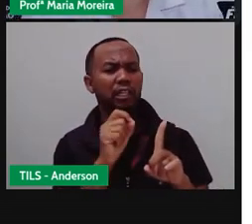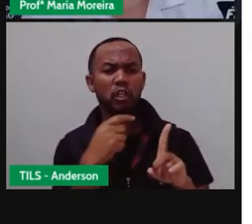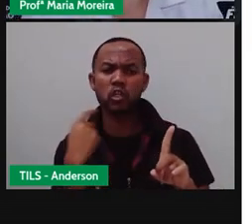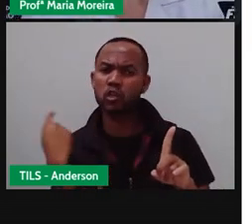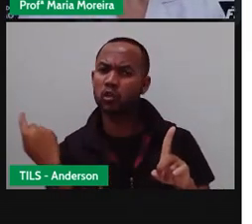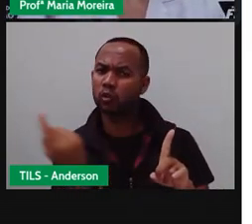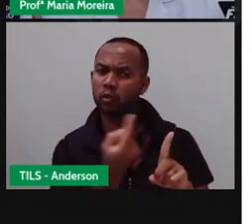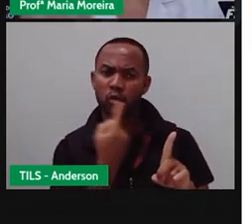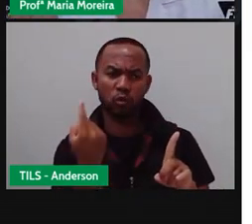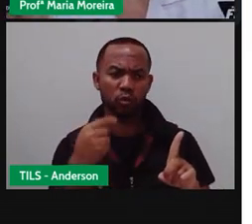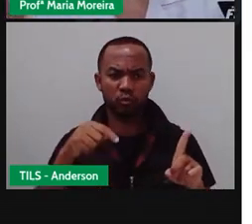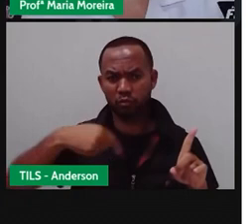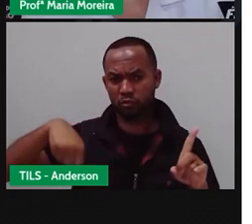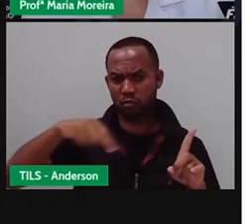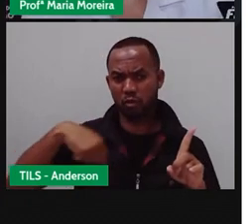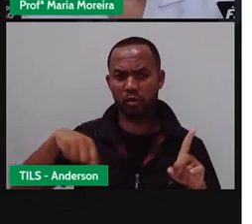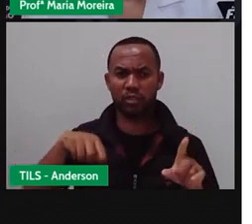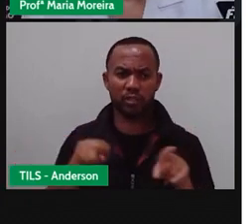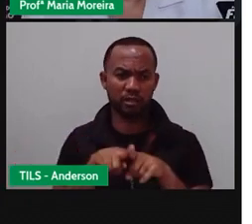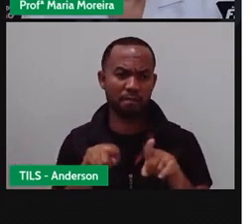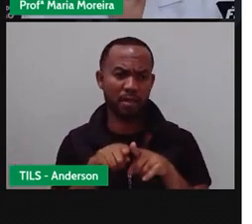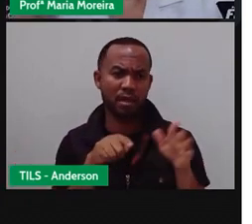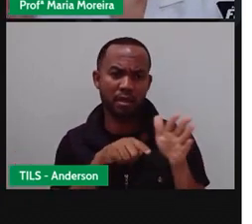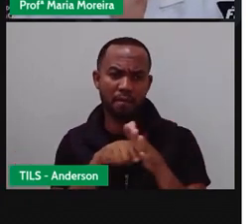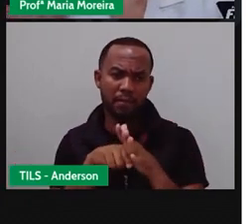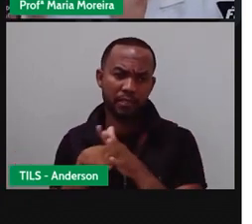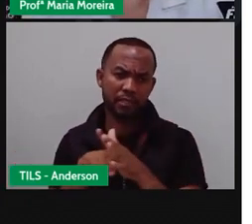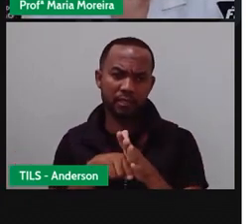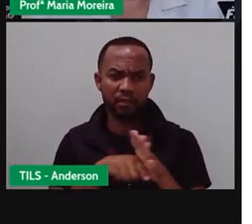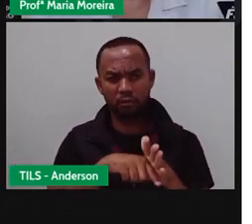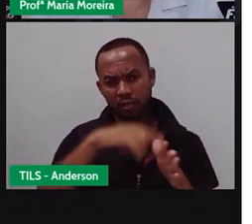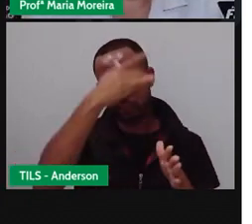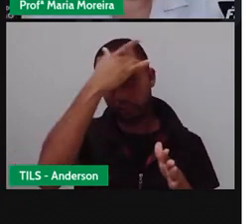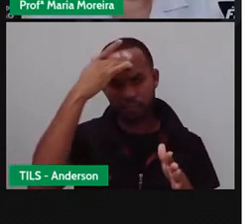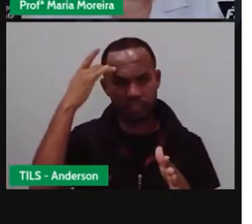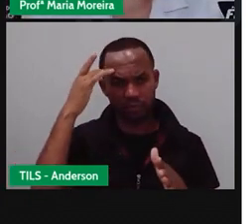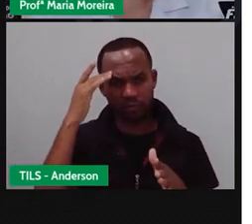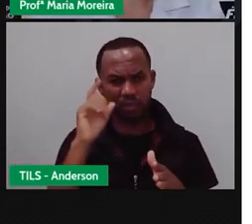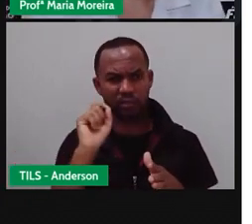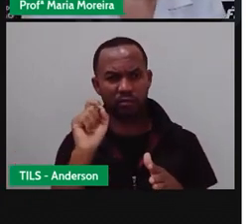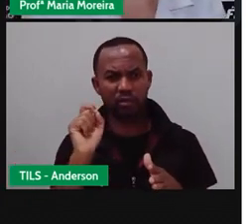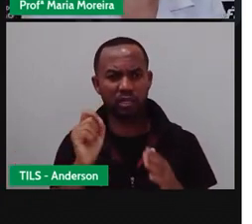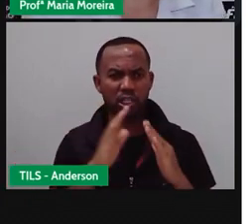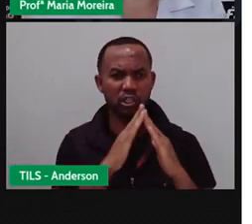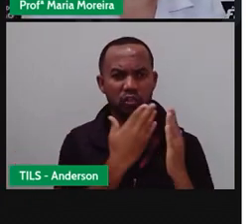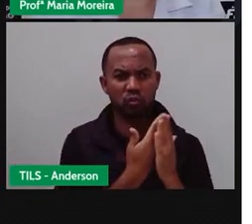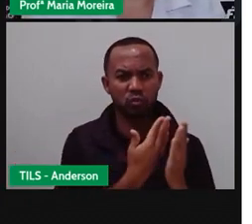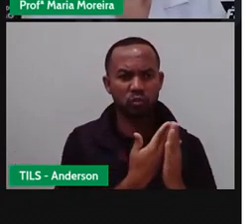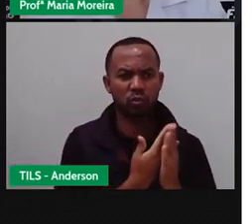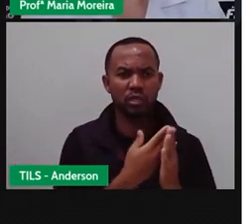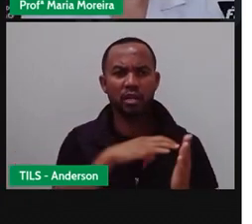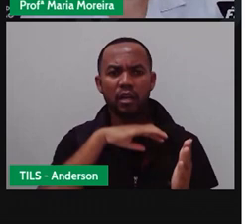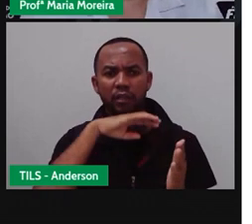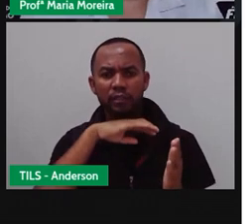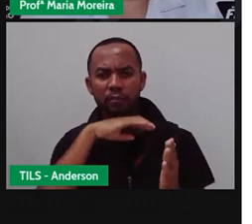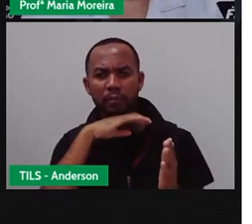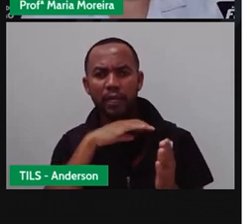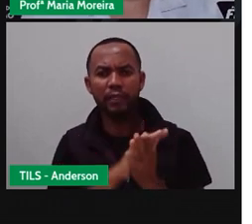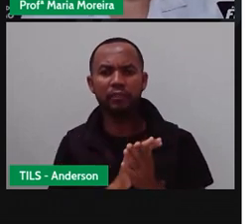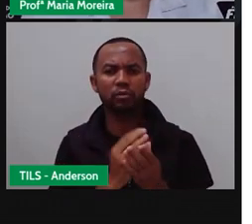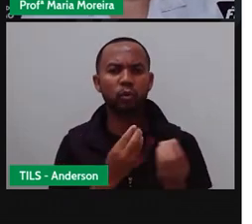nós e quem? Os pesquisadores, as pessoas que estudam esses animais, não isso? A respeito o quê? Da